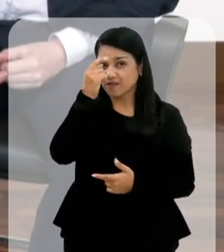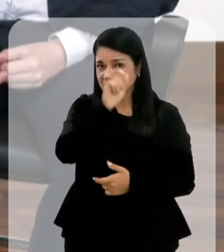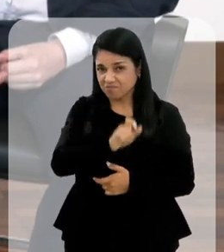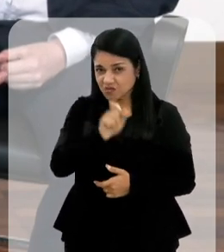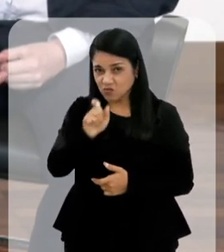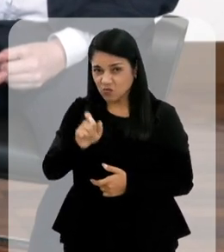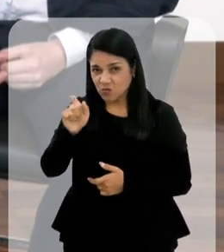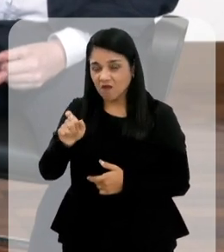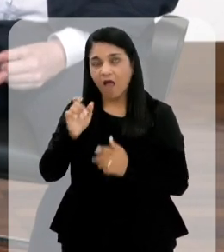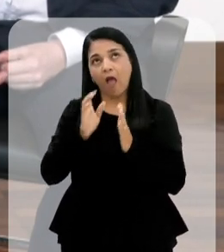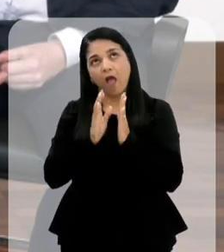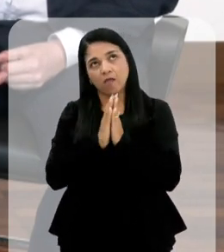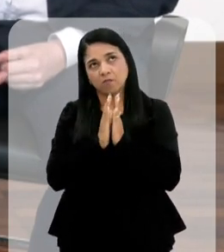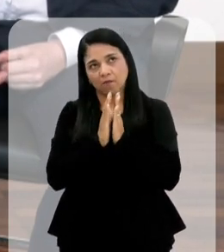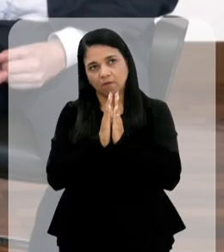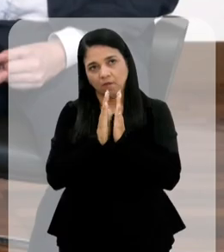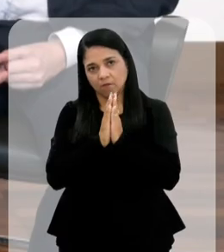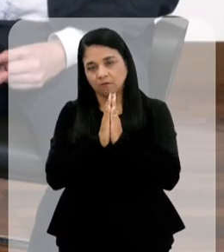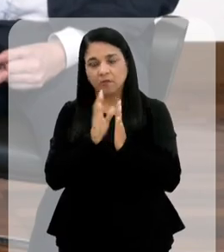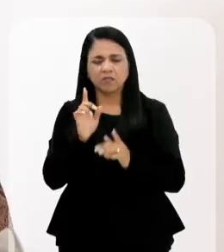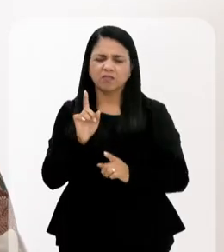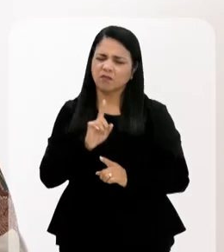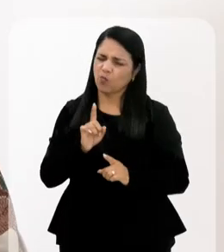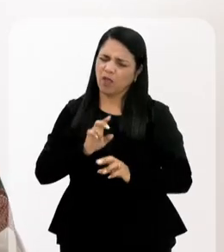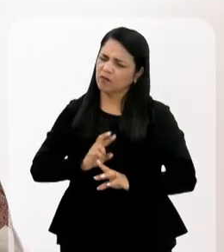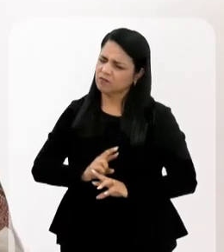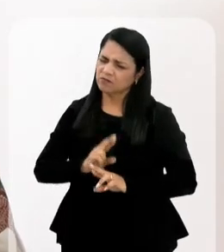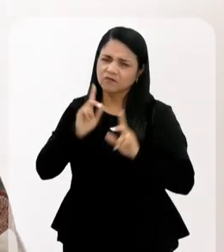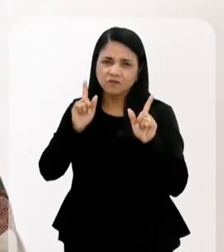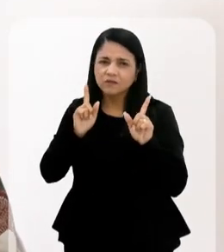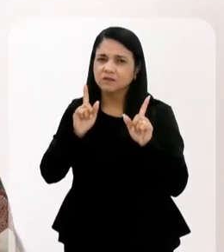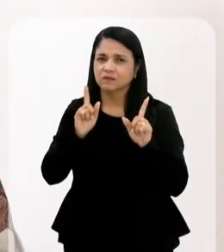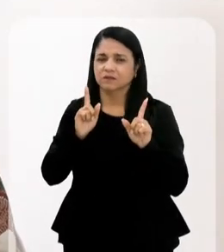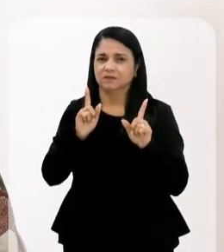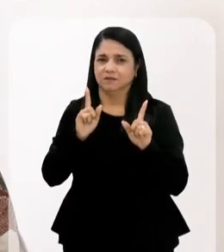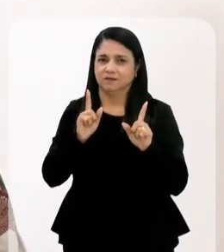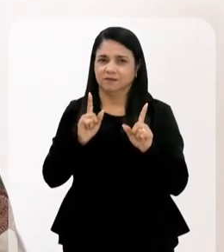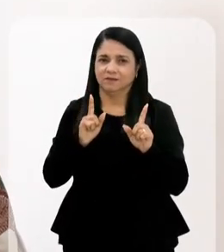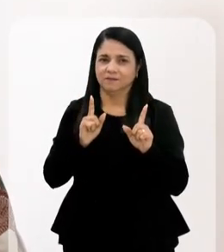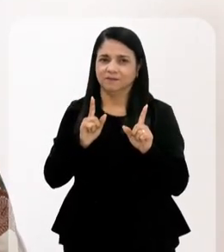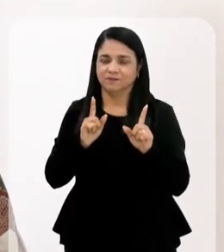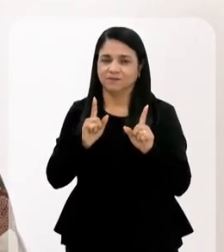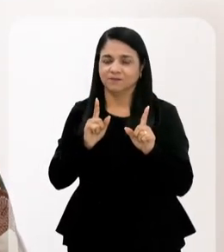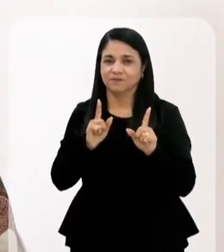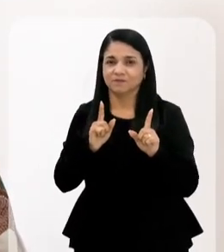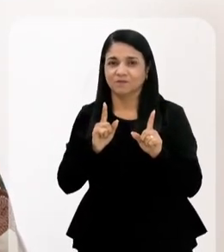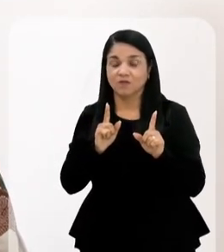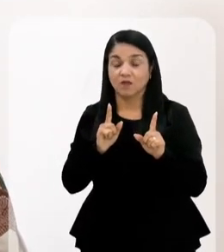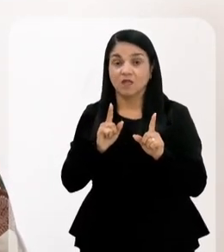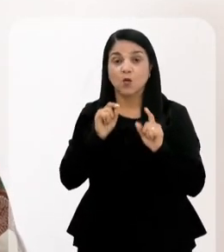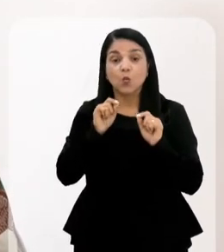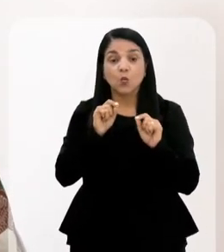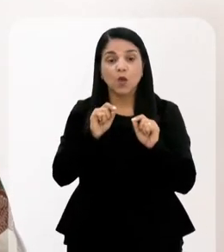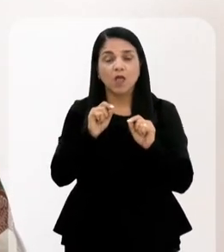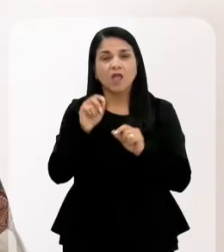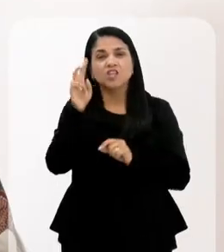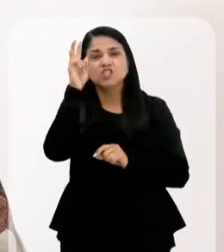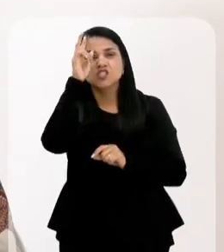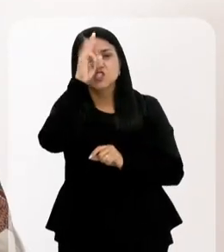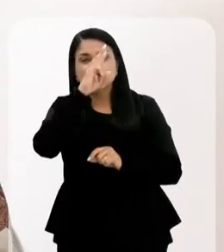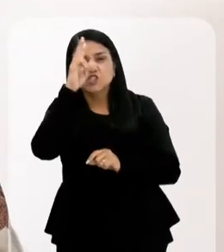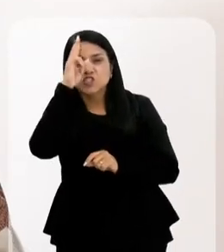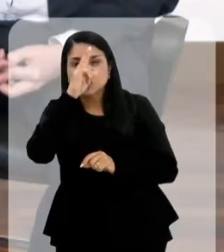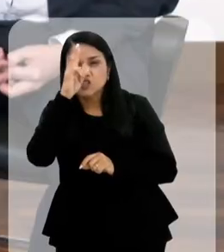pensa assim, ah, é para rezar. Não, gente, não é. É, no que diz respeito à